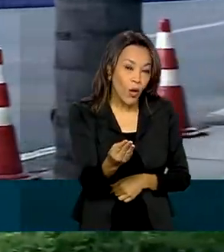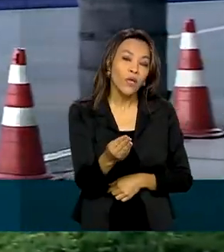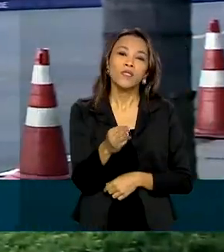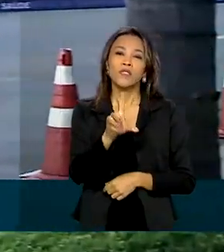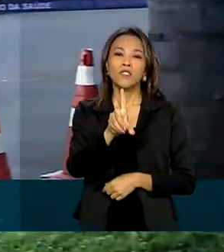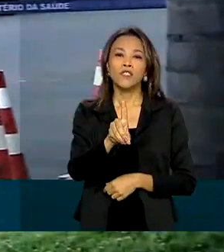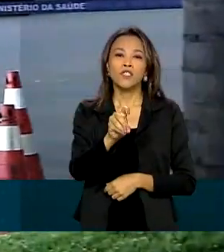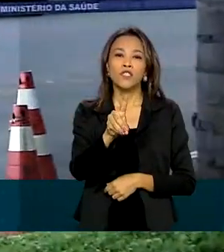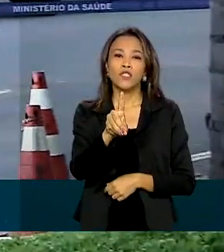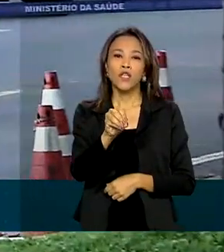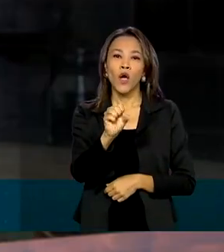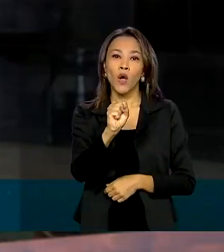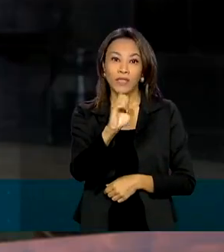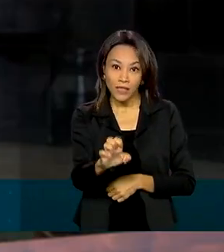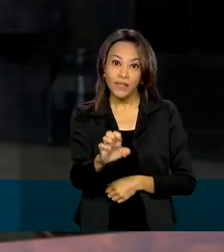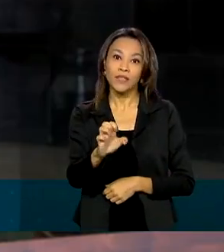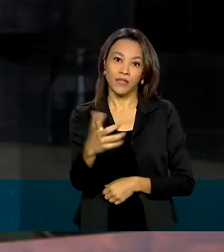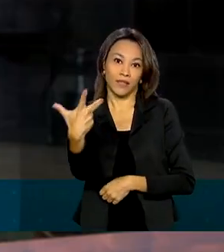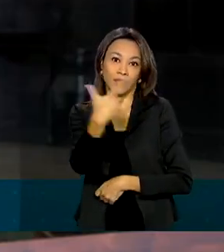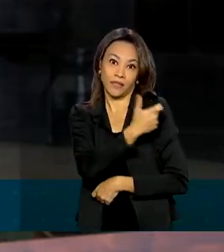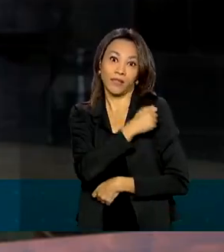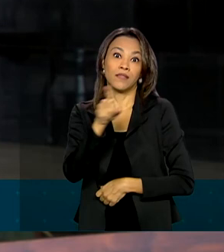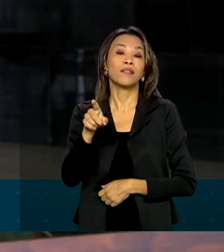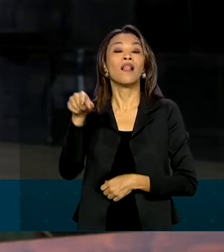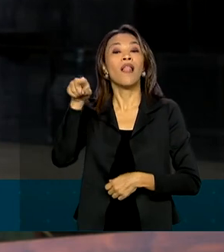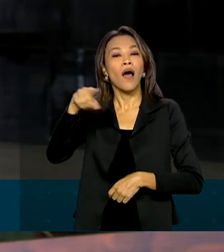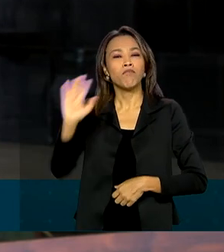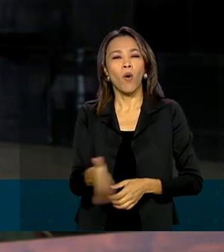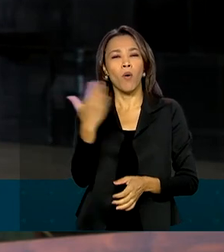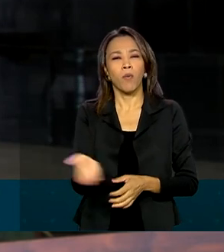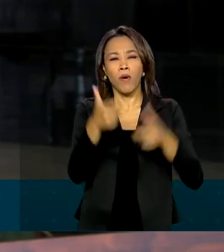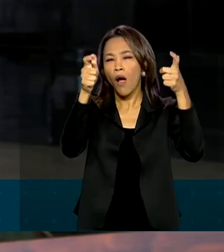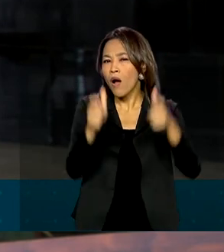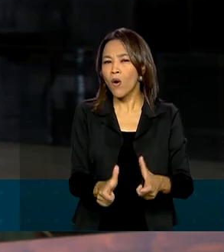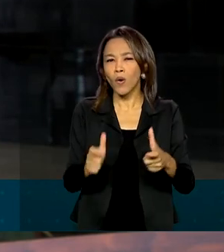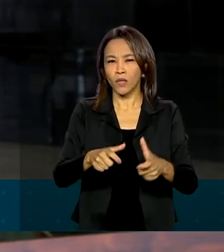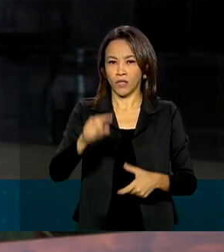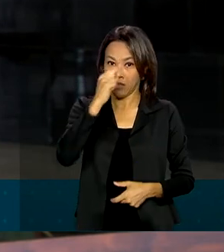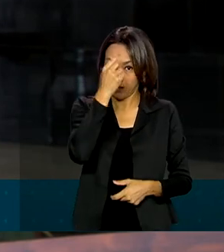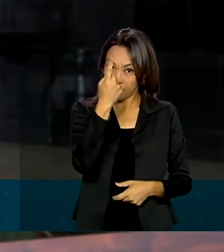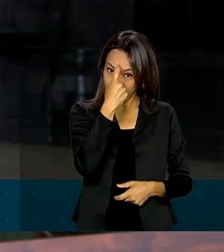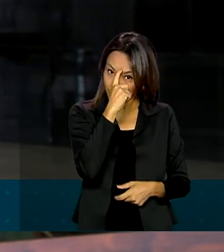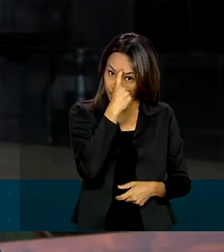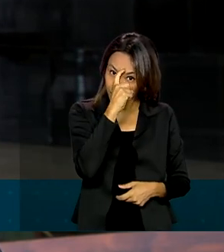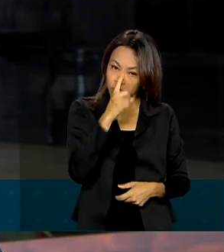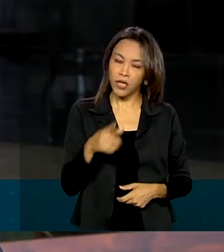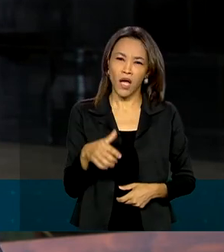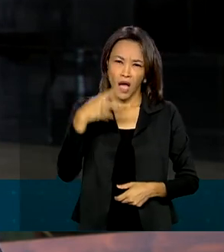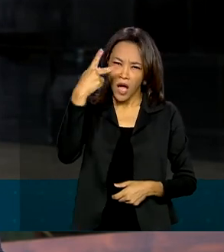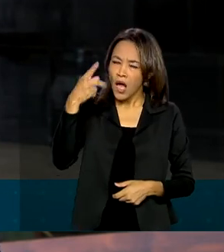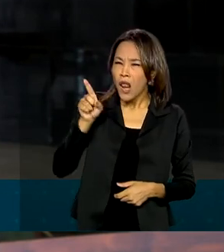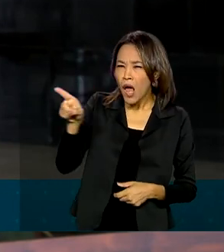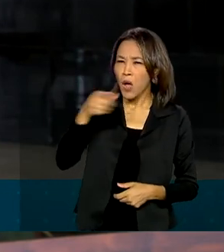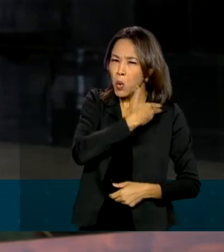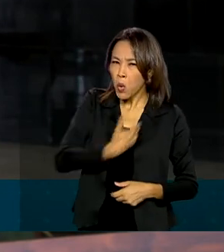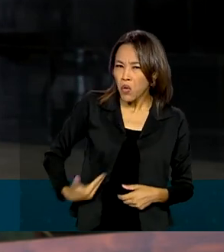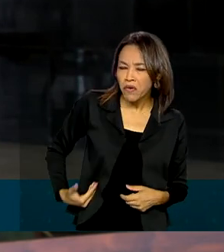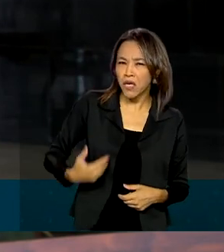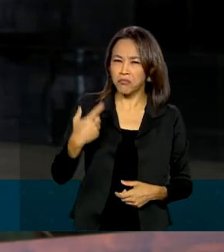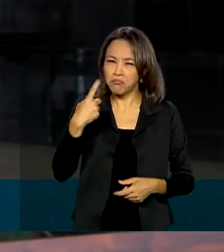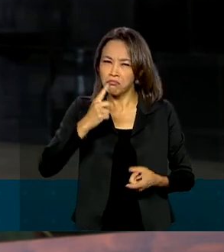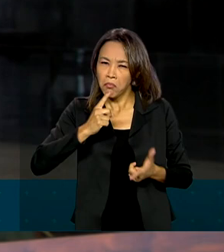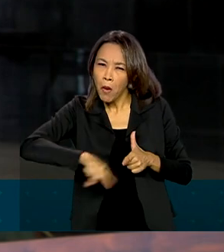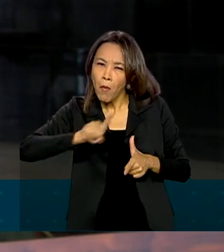produzidas na Índia. Segundo o governo, não há qualquer impedimento oficial por parte do governo indiano para a